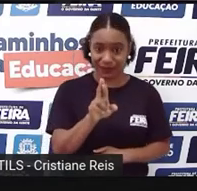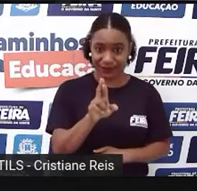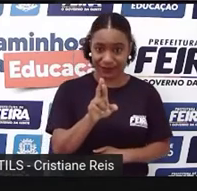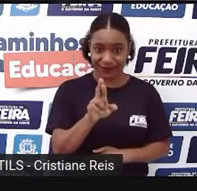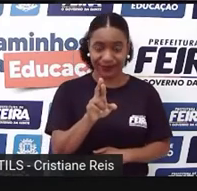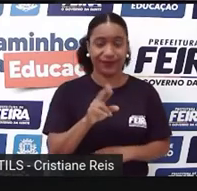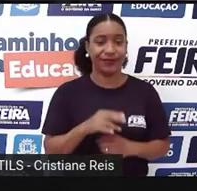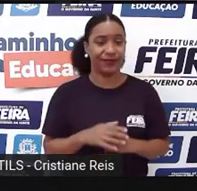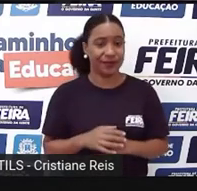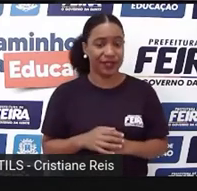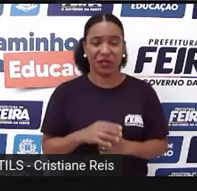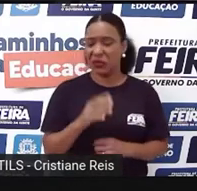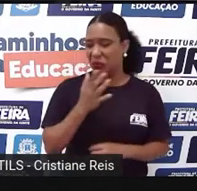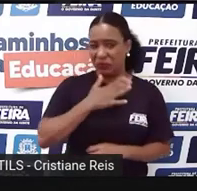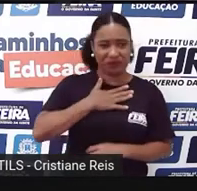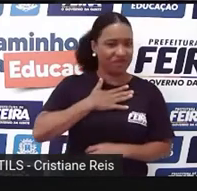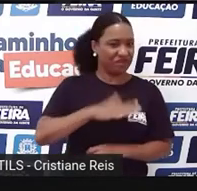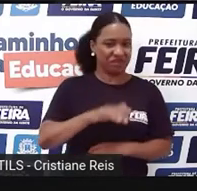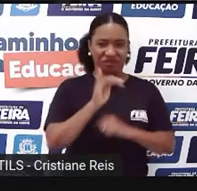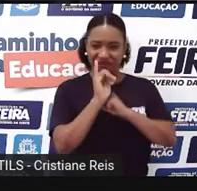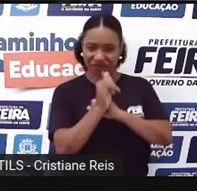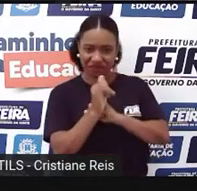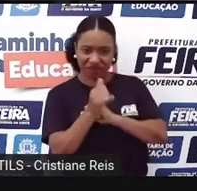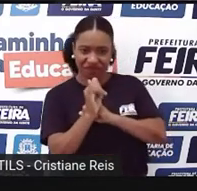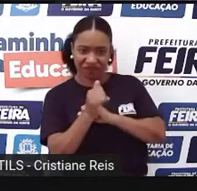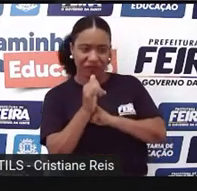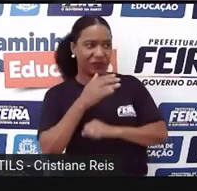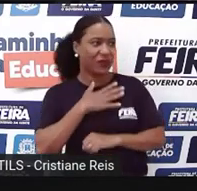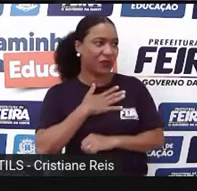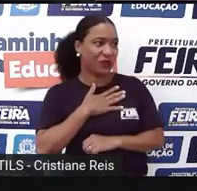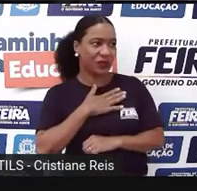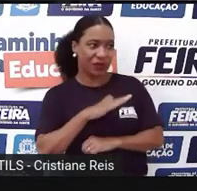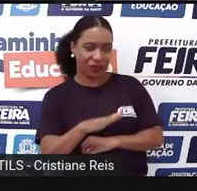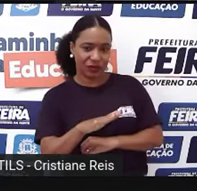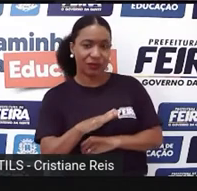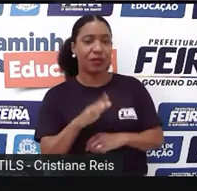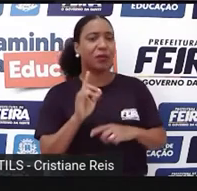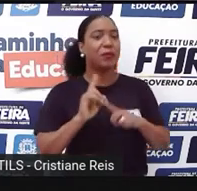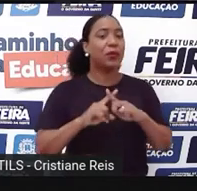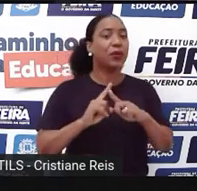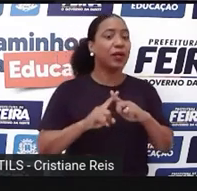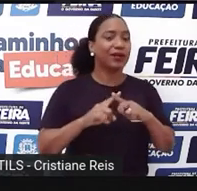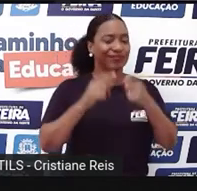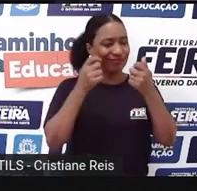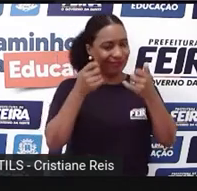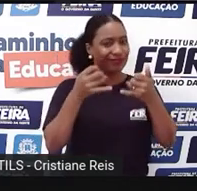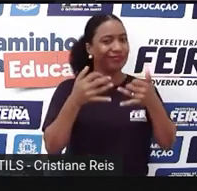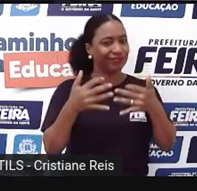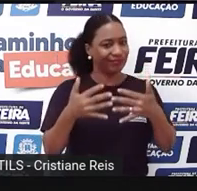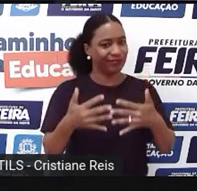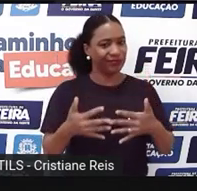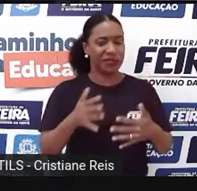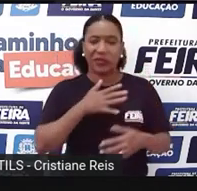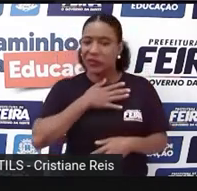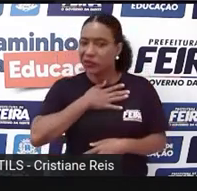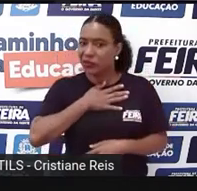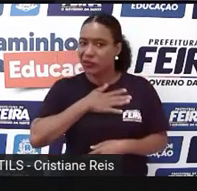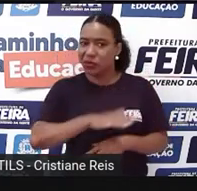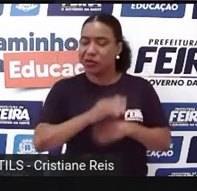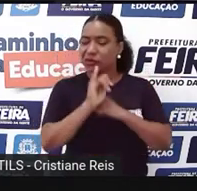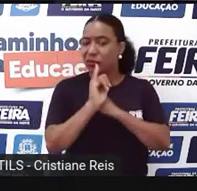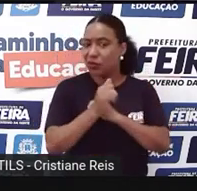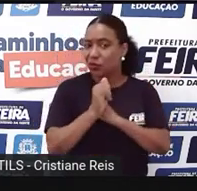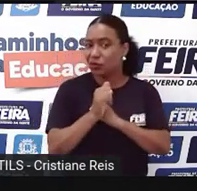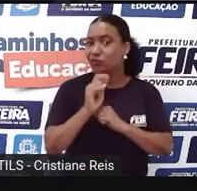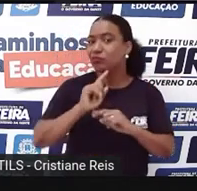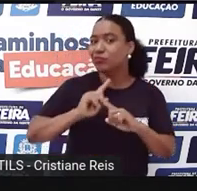not? Por que não? Então, don't like short stories because... não gosto de contos. Por